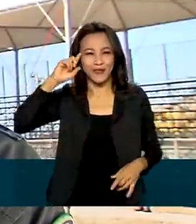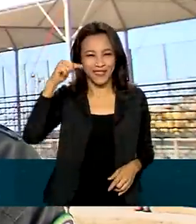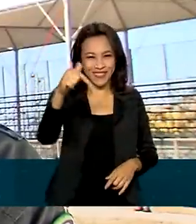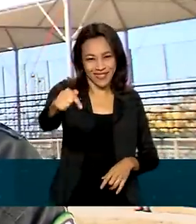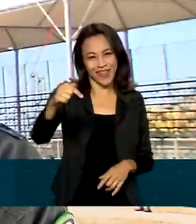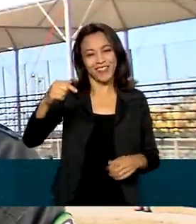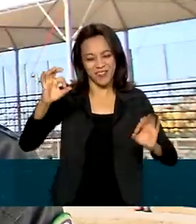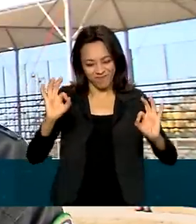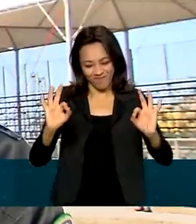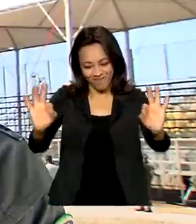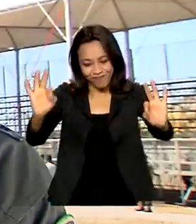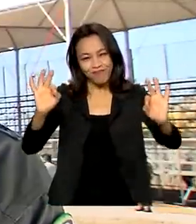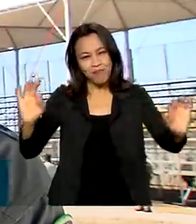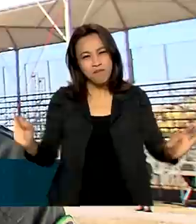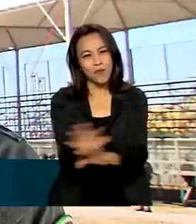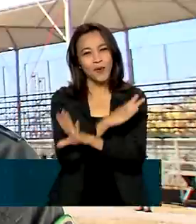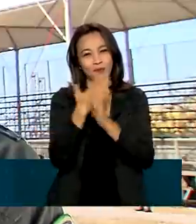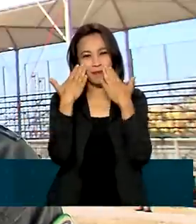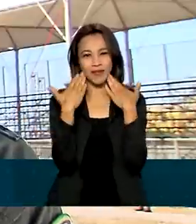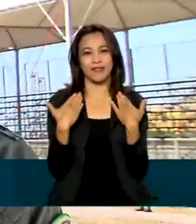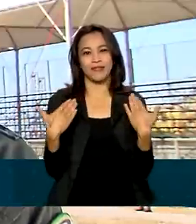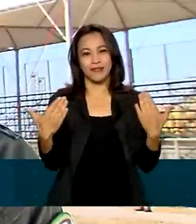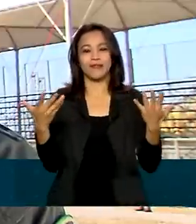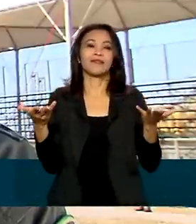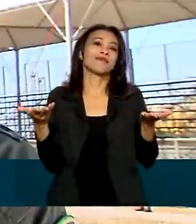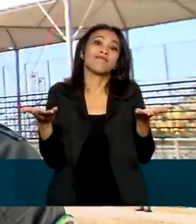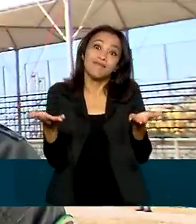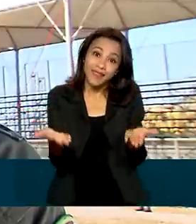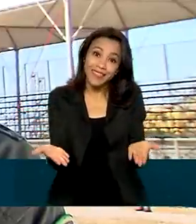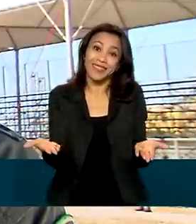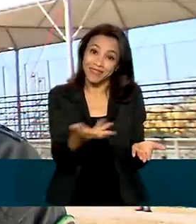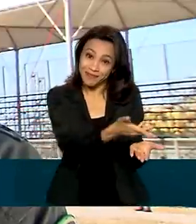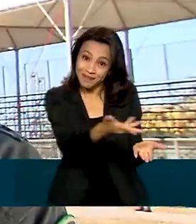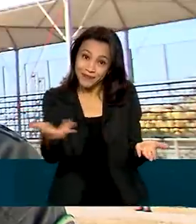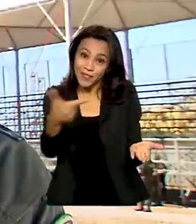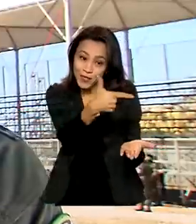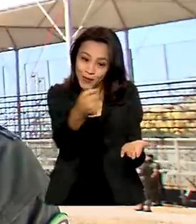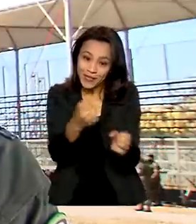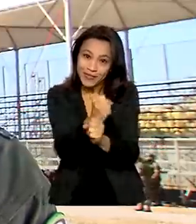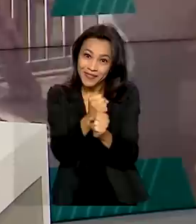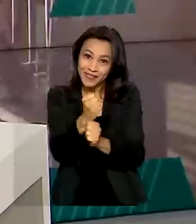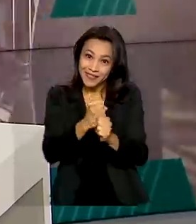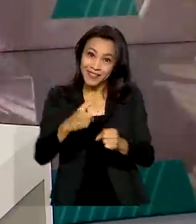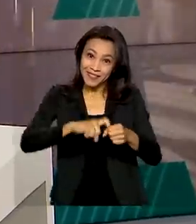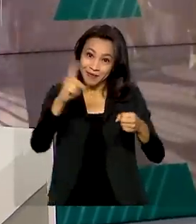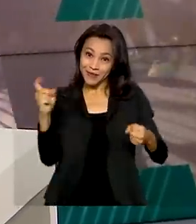a Força Aérea Brasileira e as demais forças estarão prontas para fazer um ensaio aqui digno dos 200 anos de independência do Brasil.